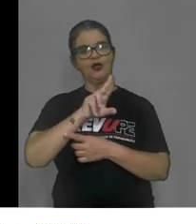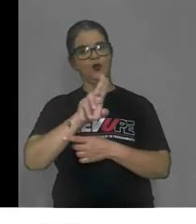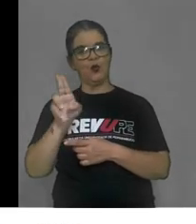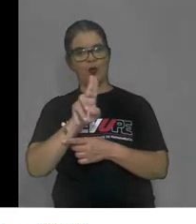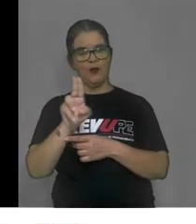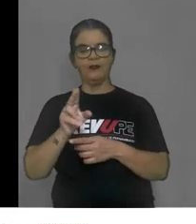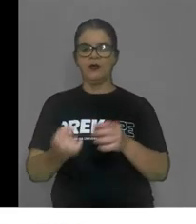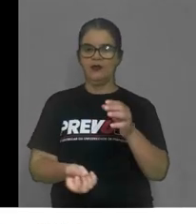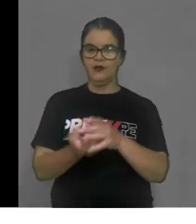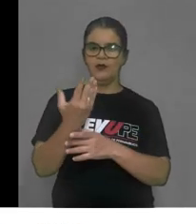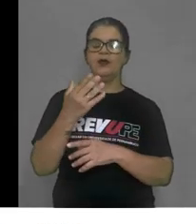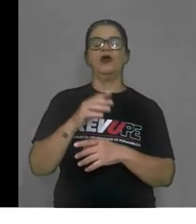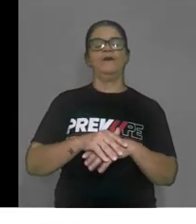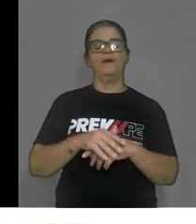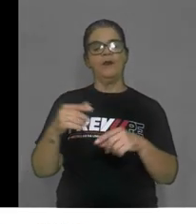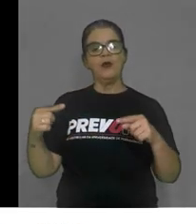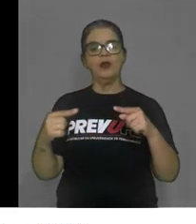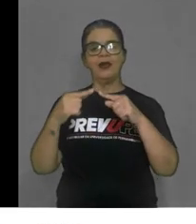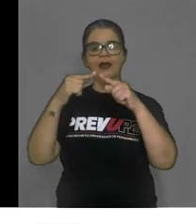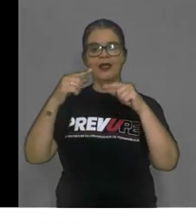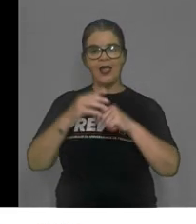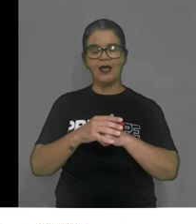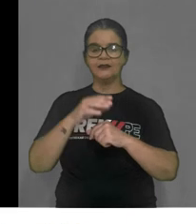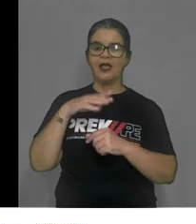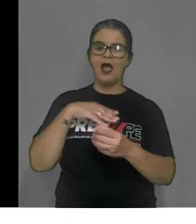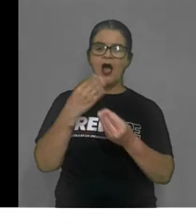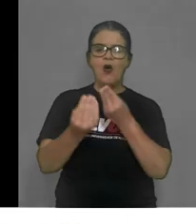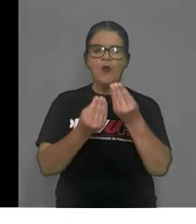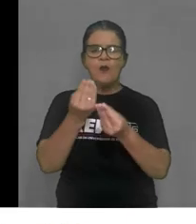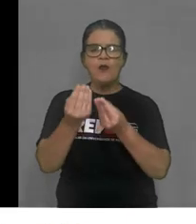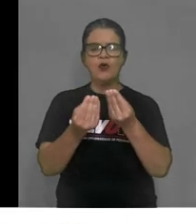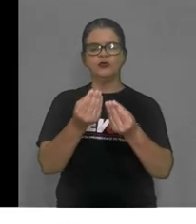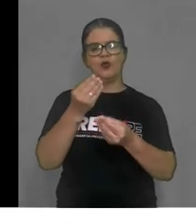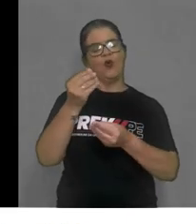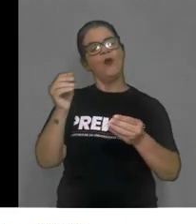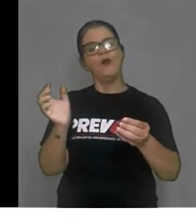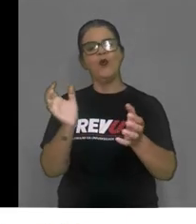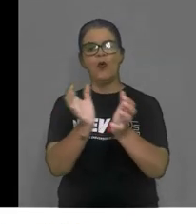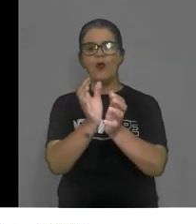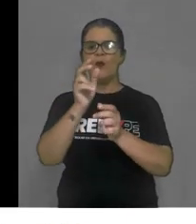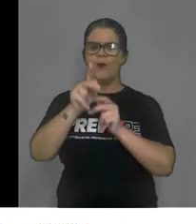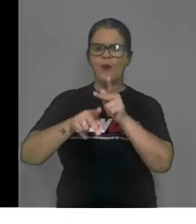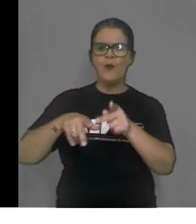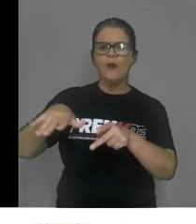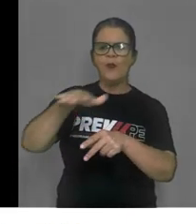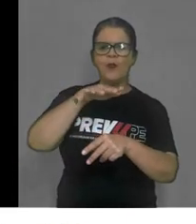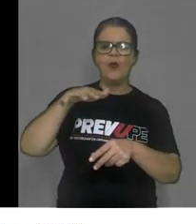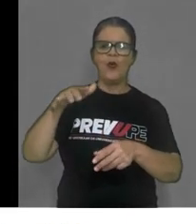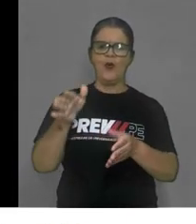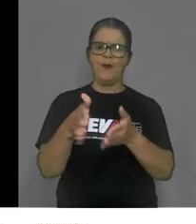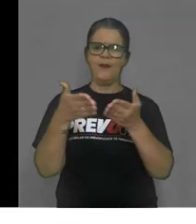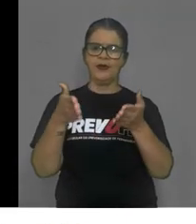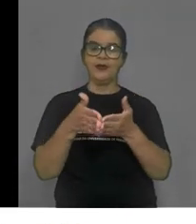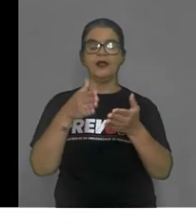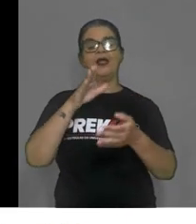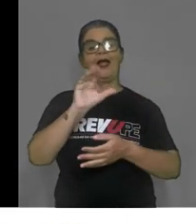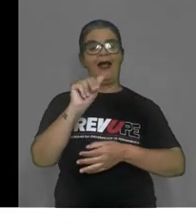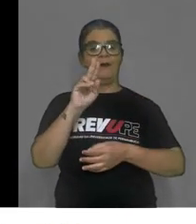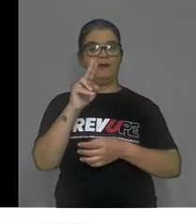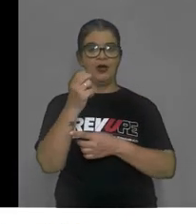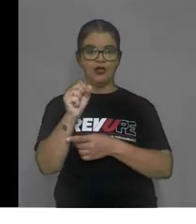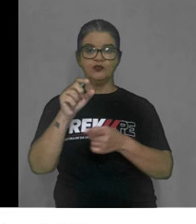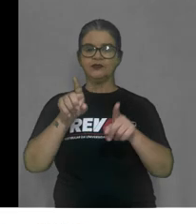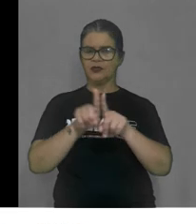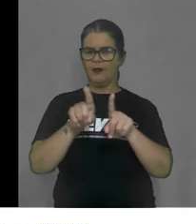Ao modo, ligado ao modo como a massa pobre do Grã-Pará era chamado de cabanas, e também ligado ao